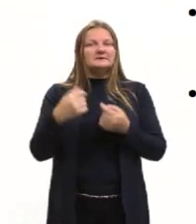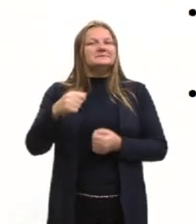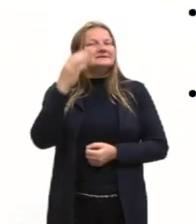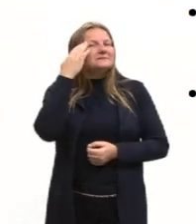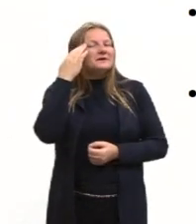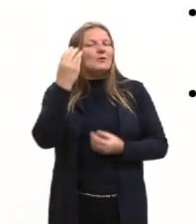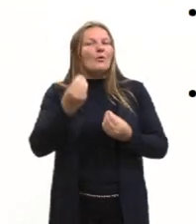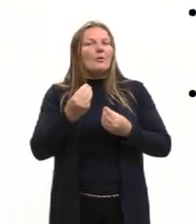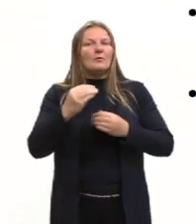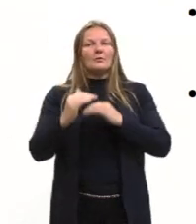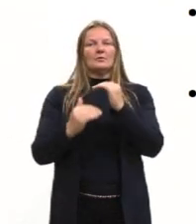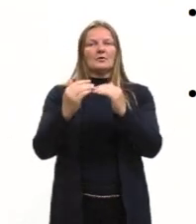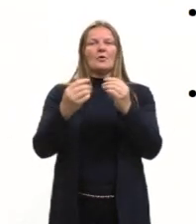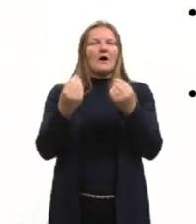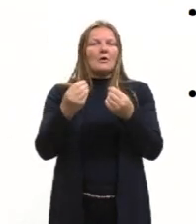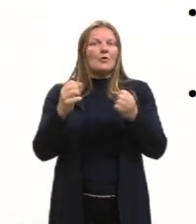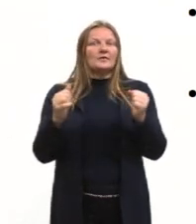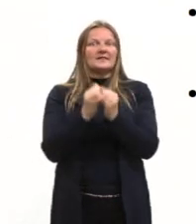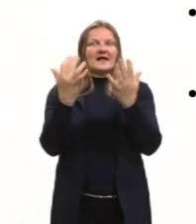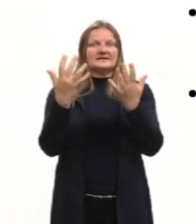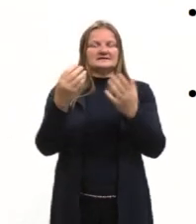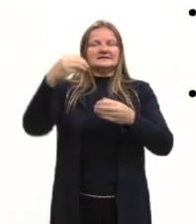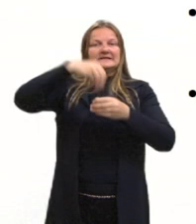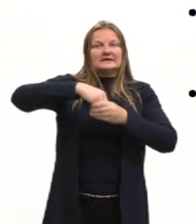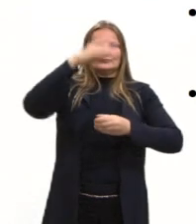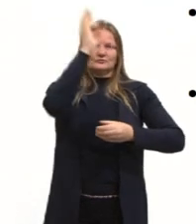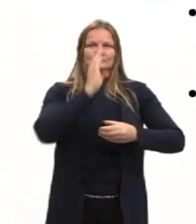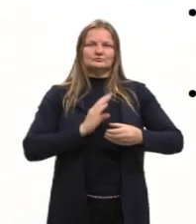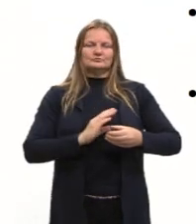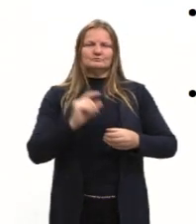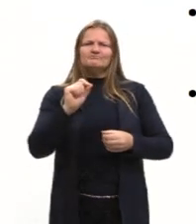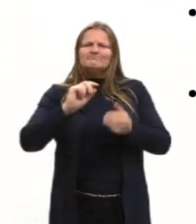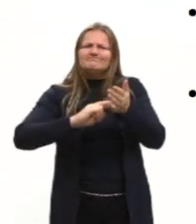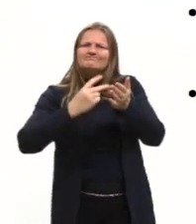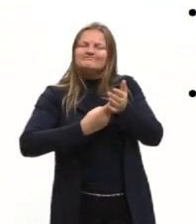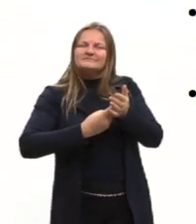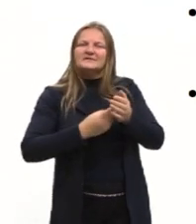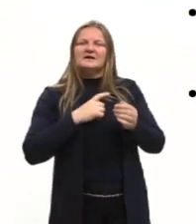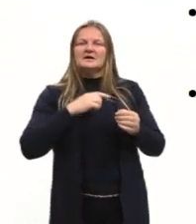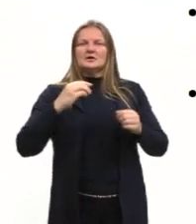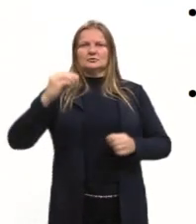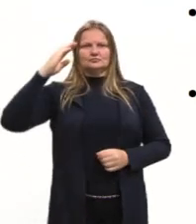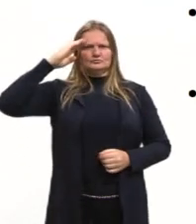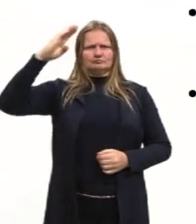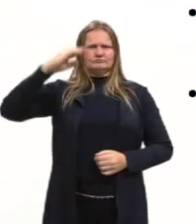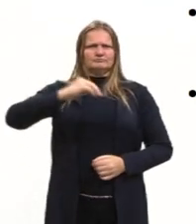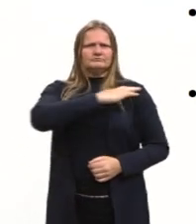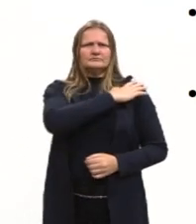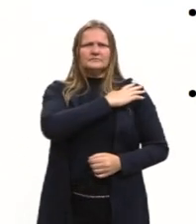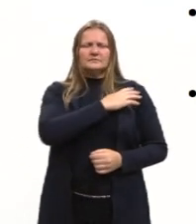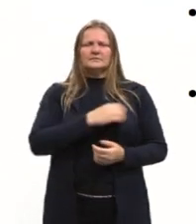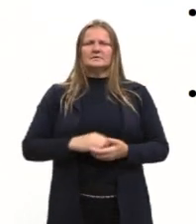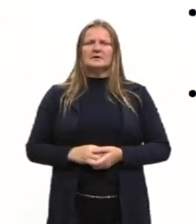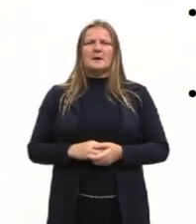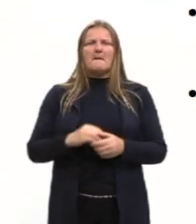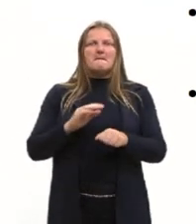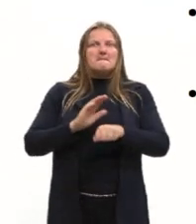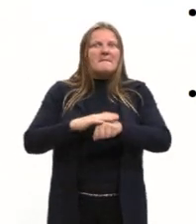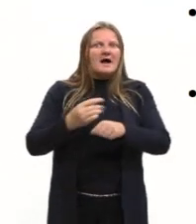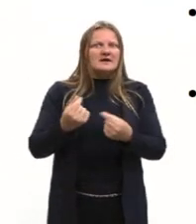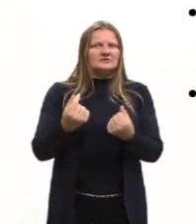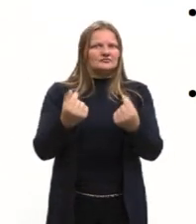ver como esse crescimento se dá dentro do país. O isso quer dizer? Durante a ditadura militar, os mais ricos